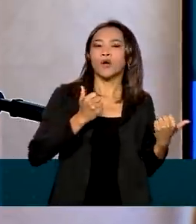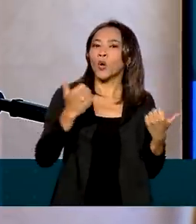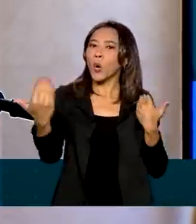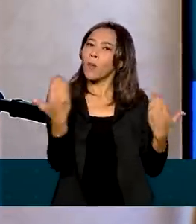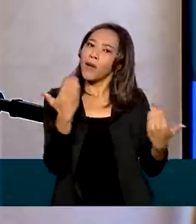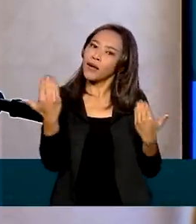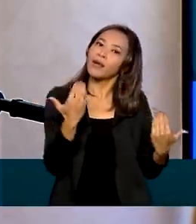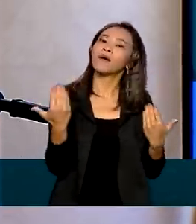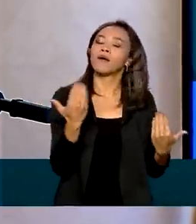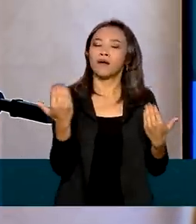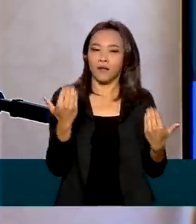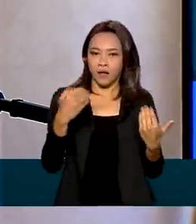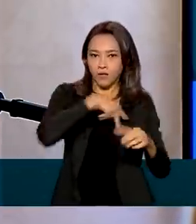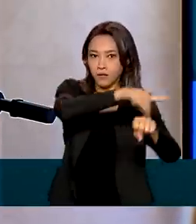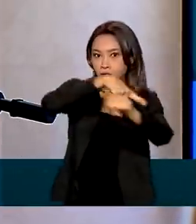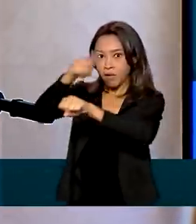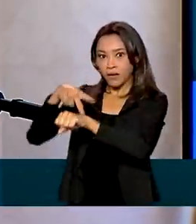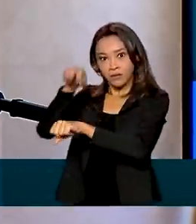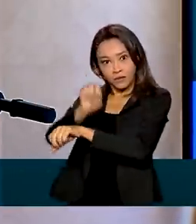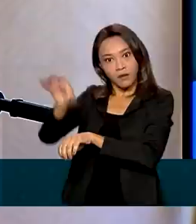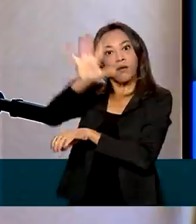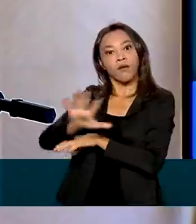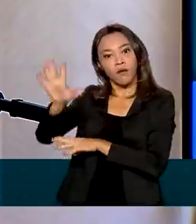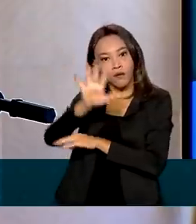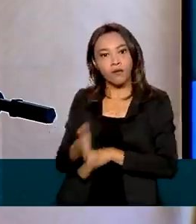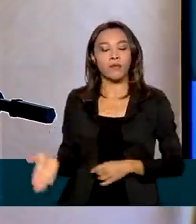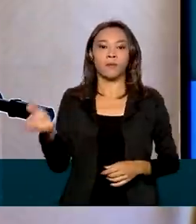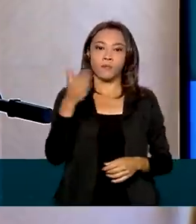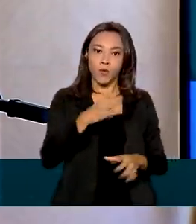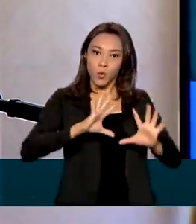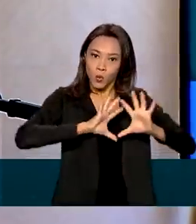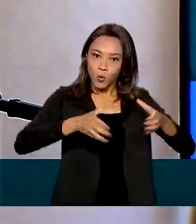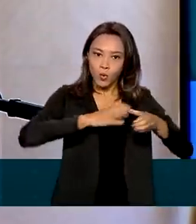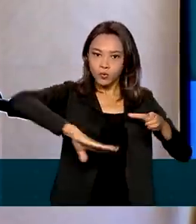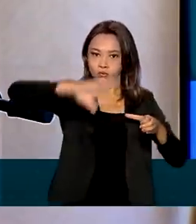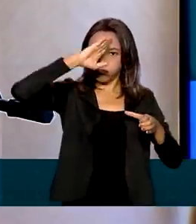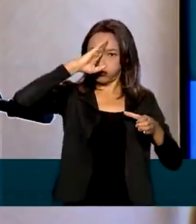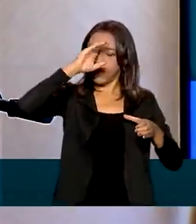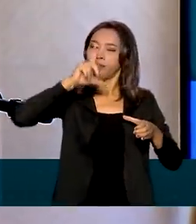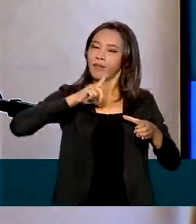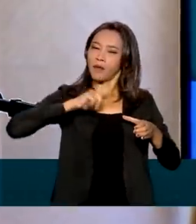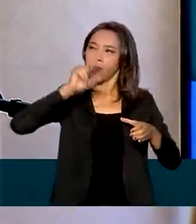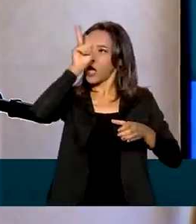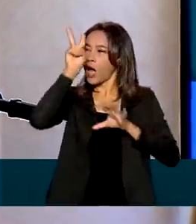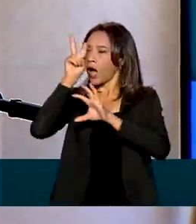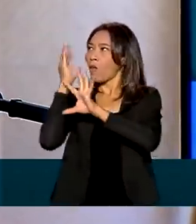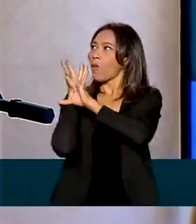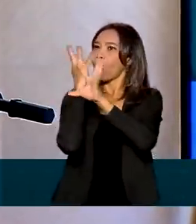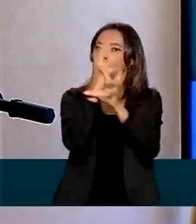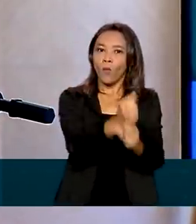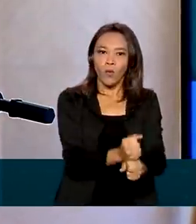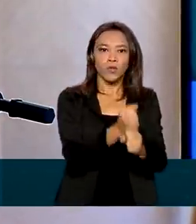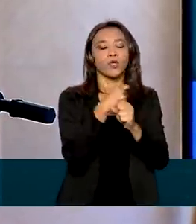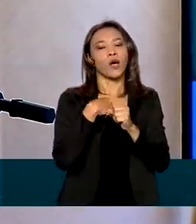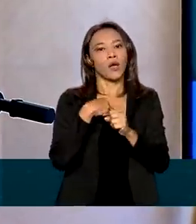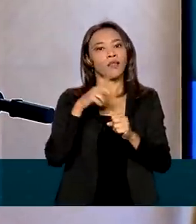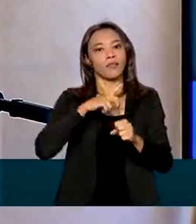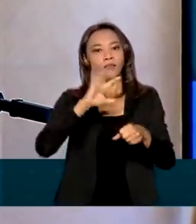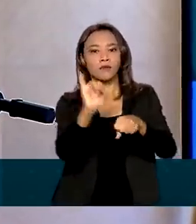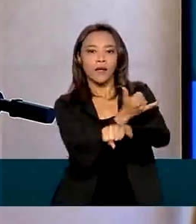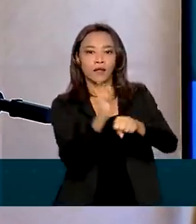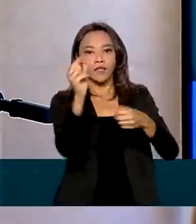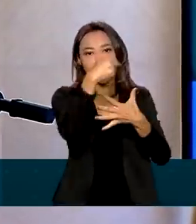União Europeia. As Forças Armadas têm um histórico de atuação na região amazônica, adotando as estratégias da